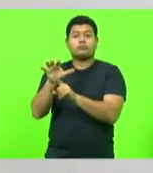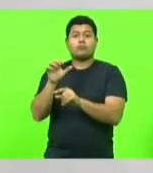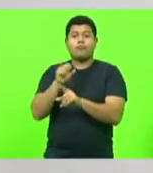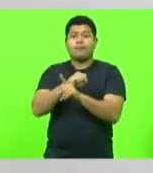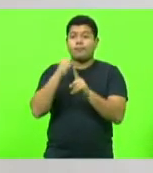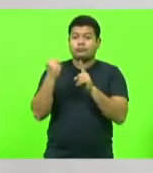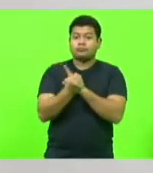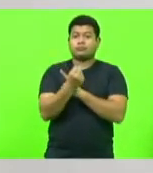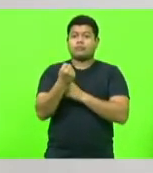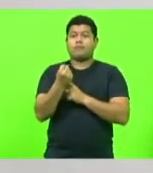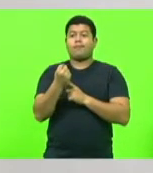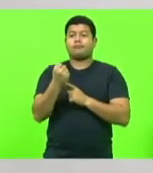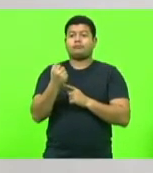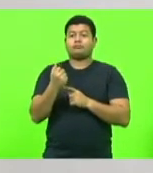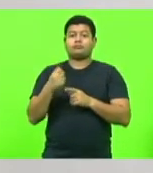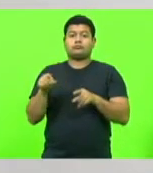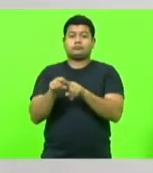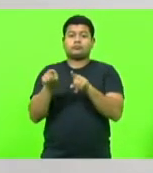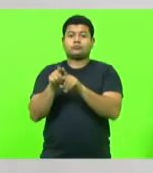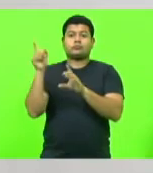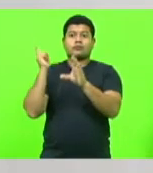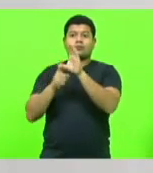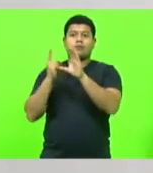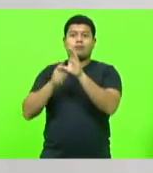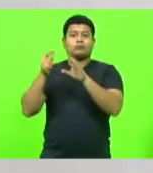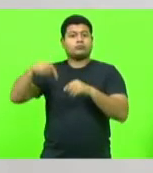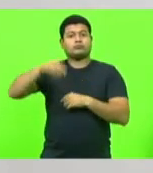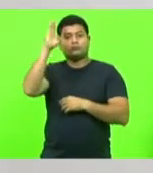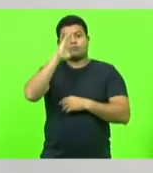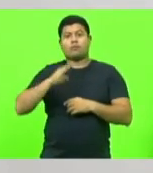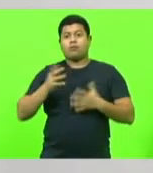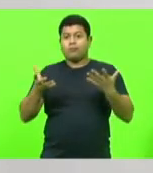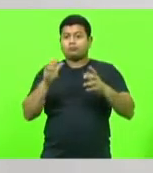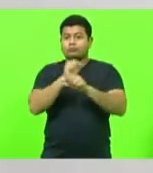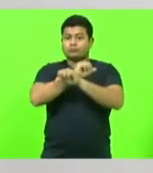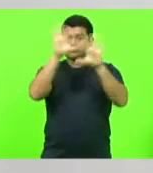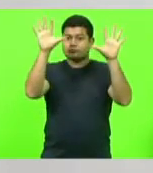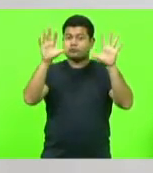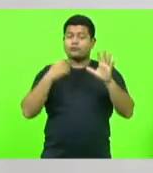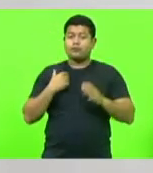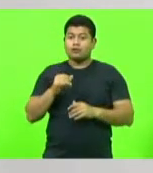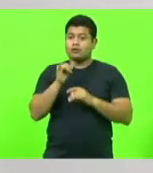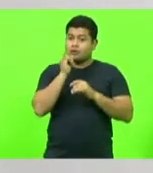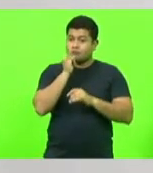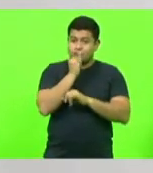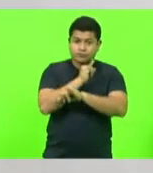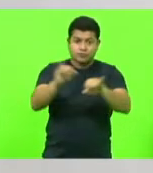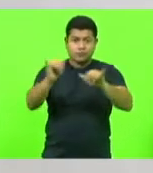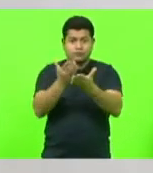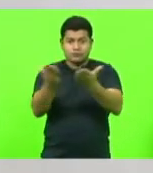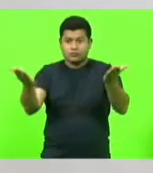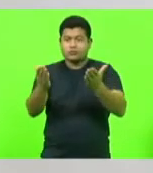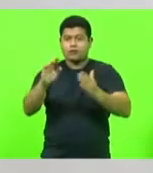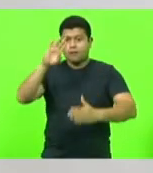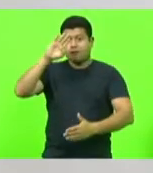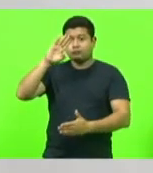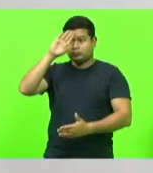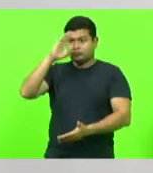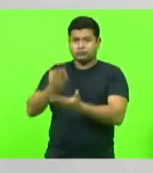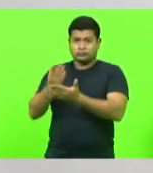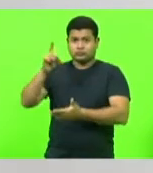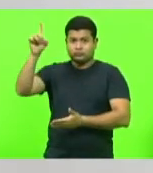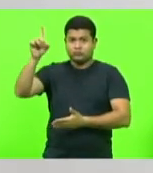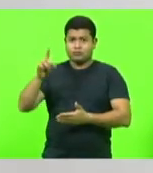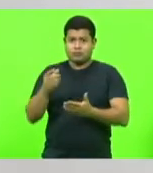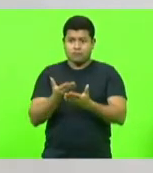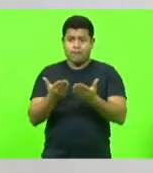comunista no Brasil. Quero falar de uma forma bem clara, mesmo já iniciando pelos evangélicos. Evangélicos, o que os comunistas querem tirar